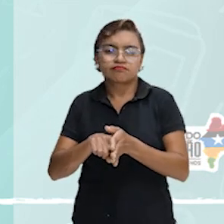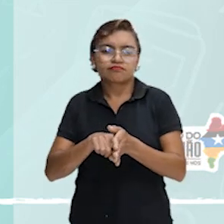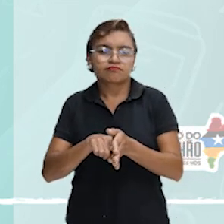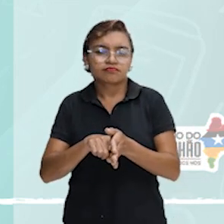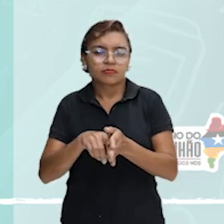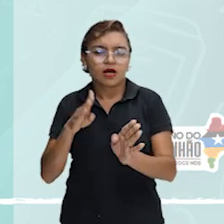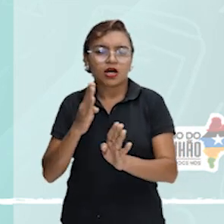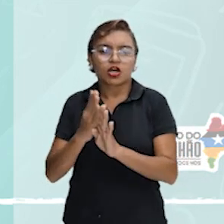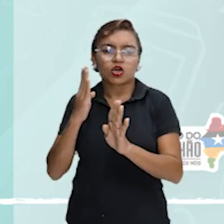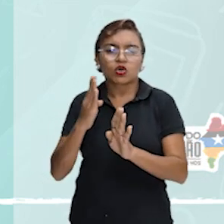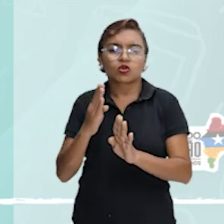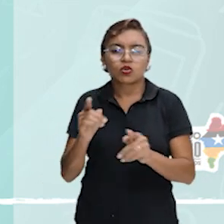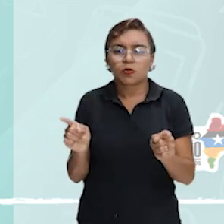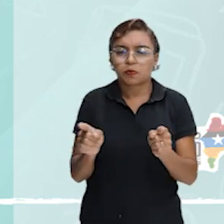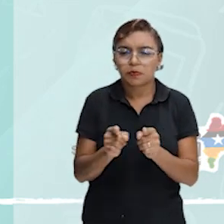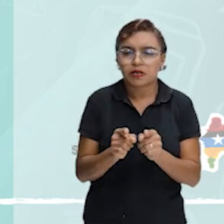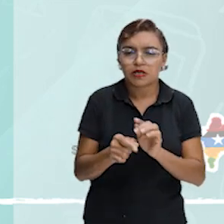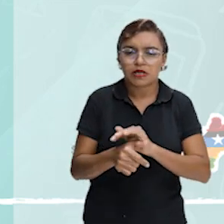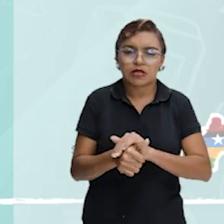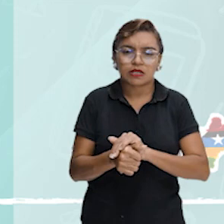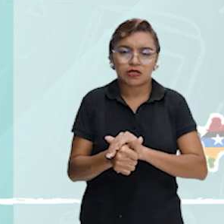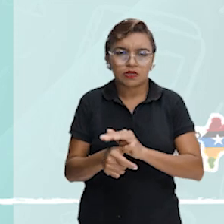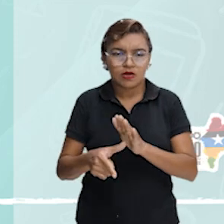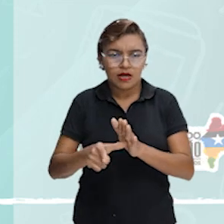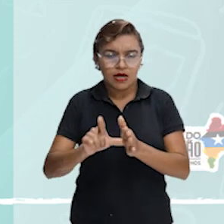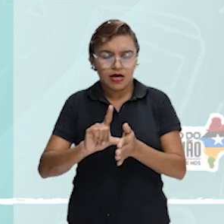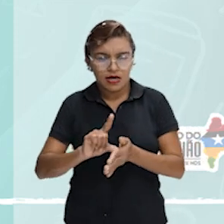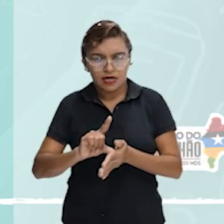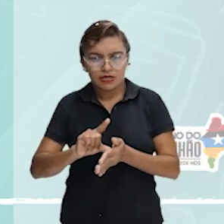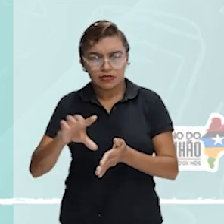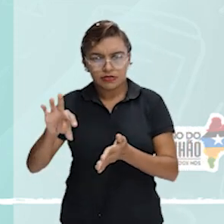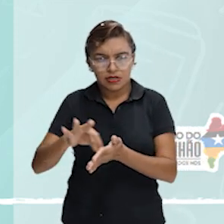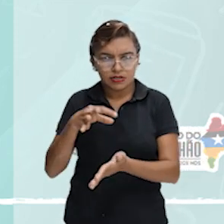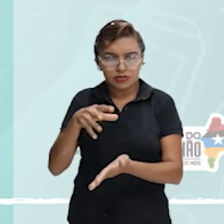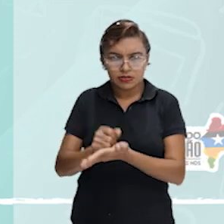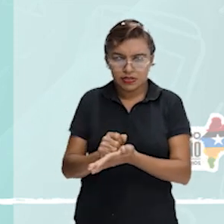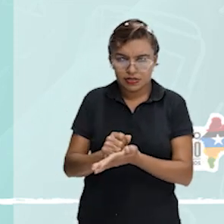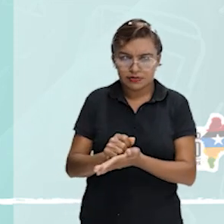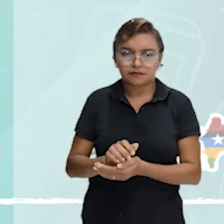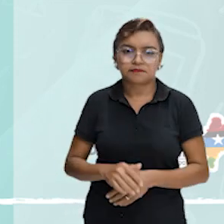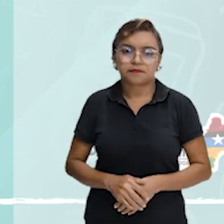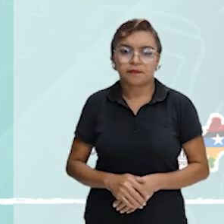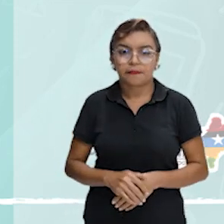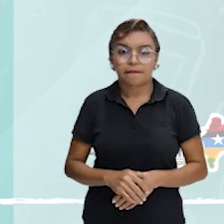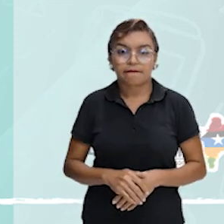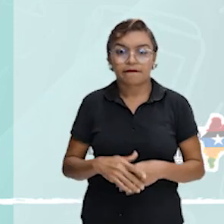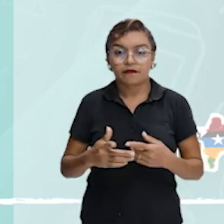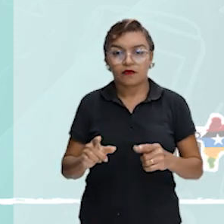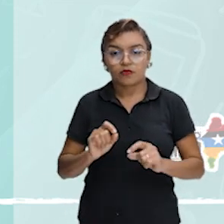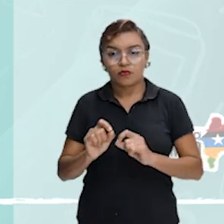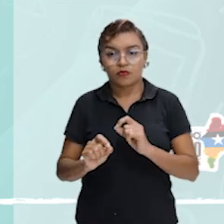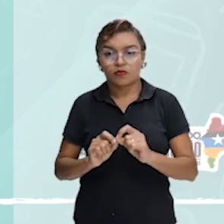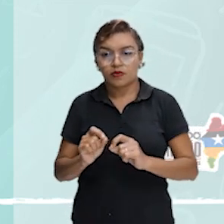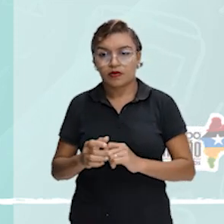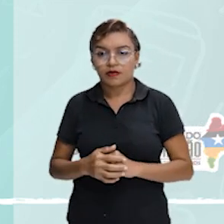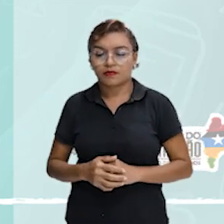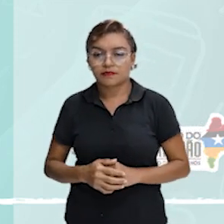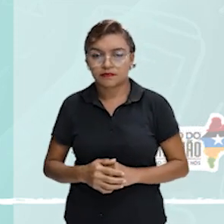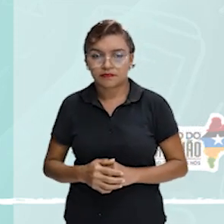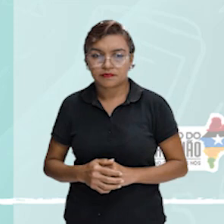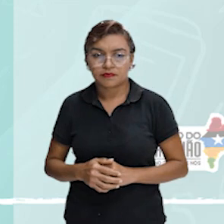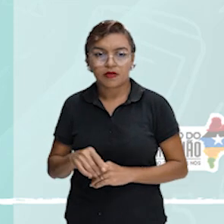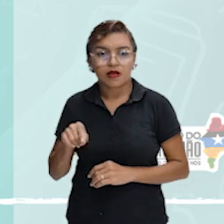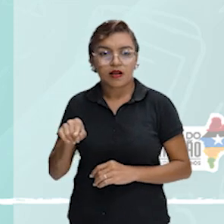tartaruga já antes registrada, mas não catalogada. No plastrão, o escudo ventral do